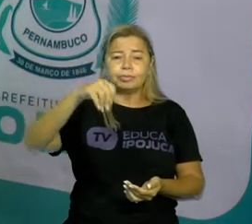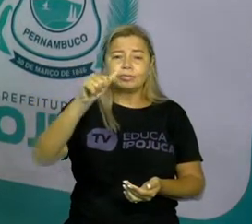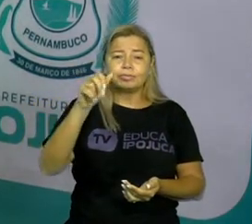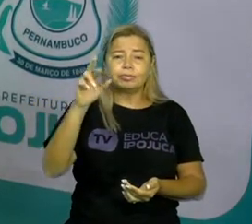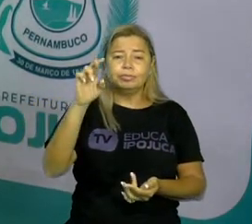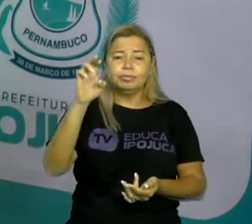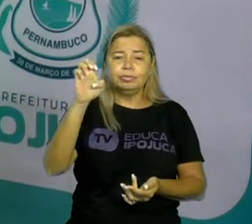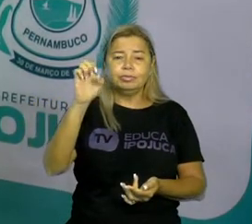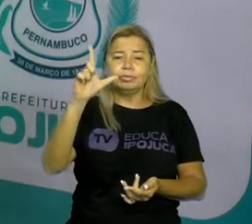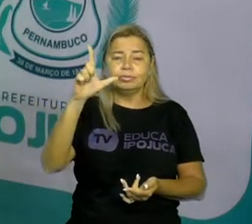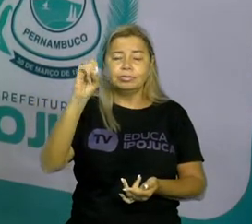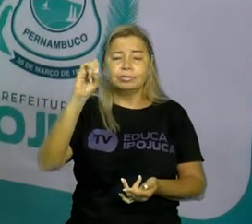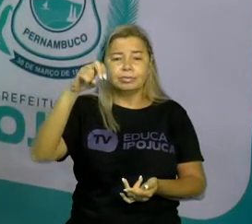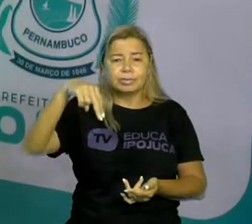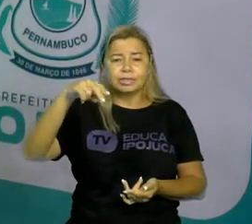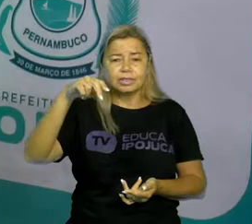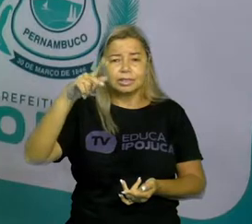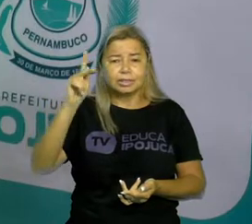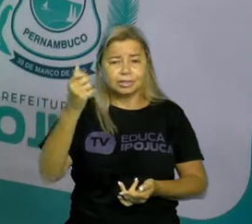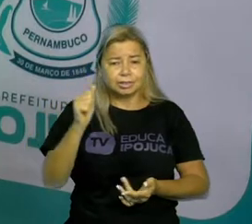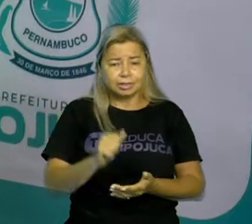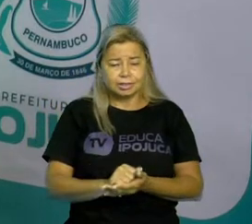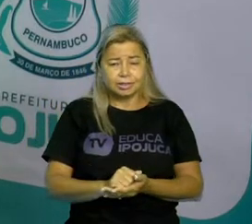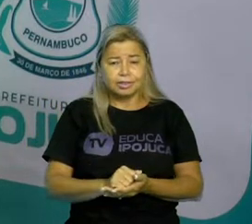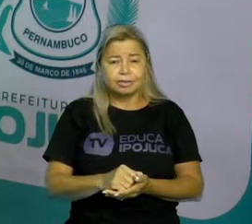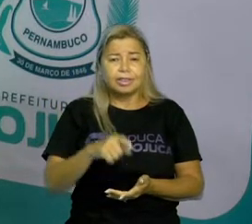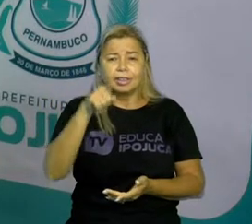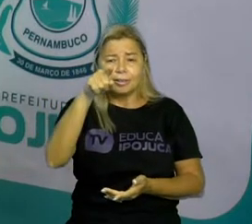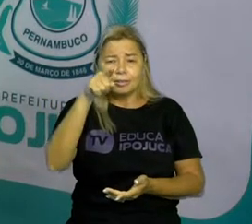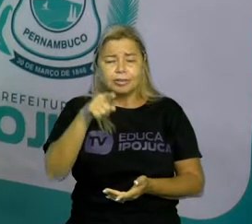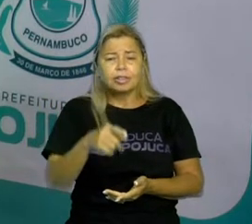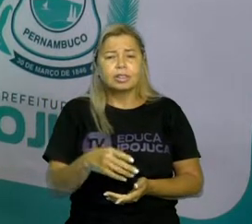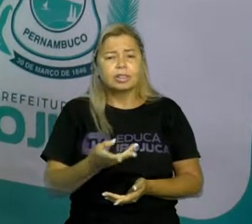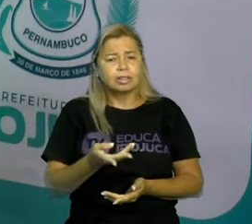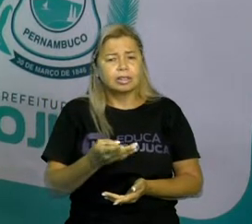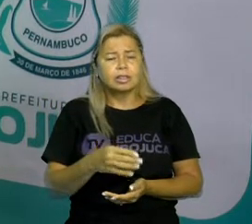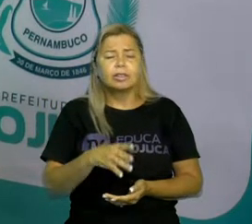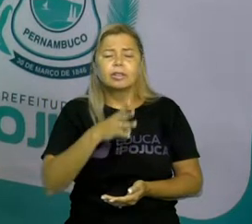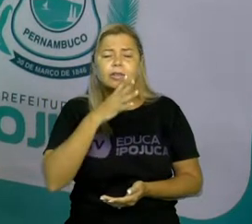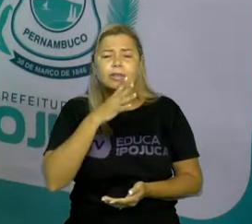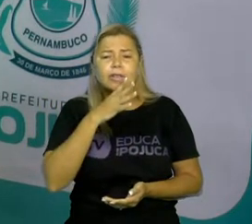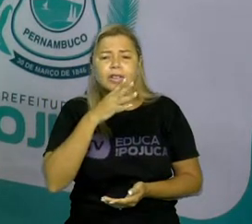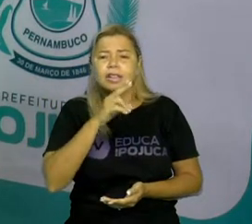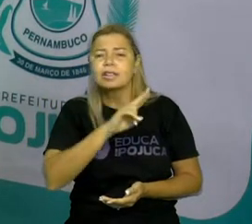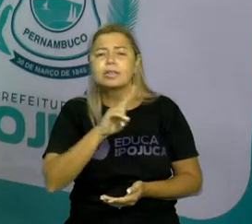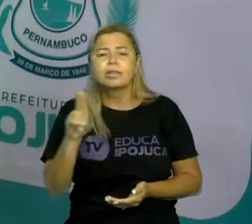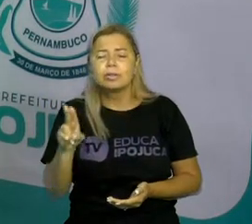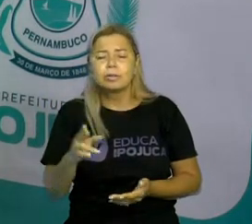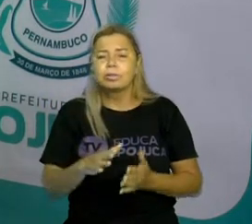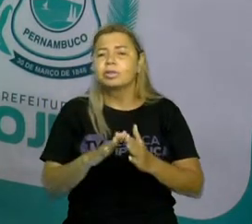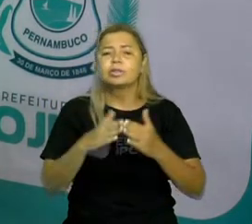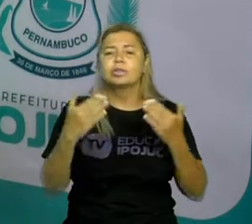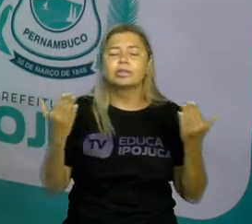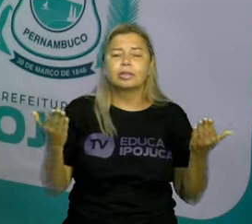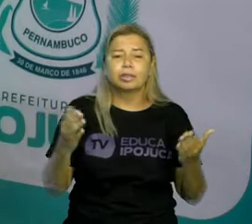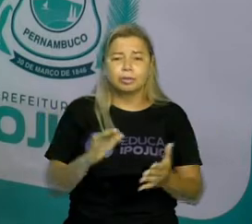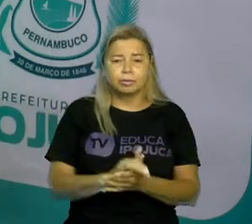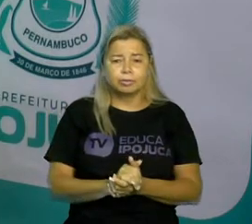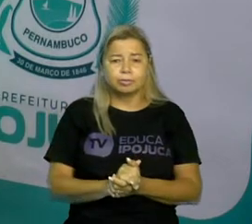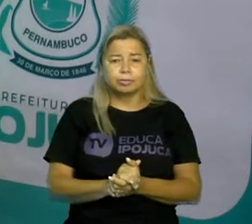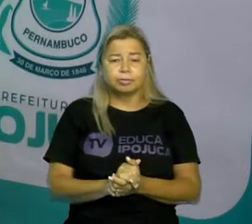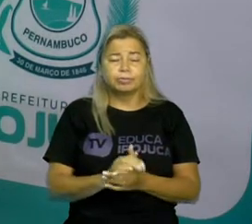era criança na minha cidade, amarelinha se chamava boião, vocês conhecem como amarelinha? O material